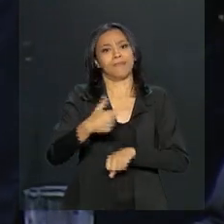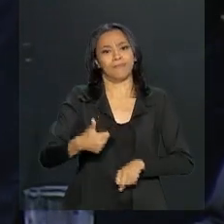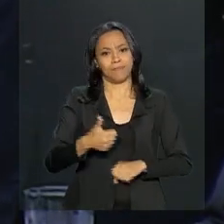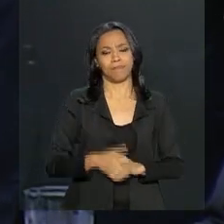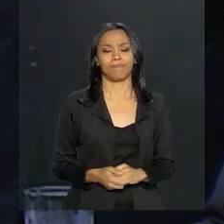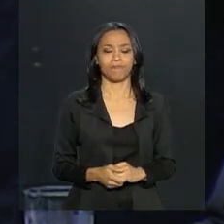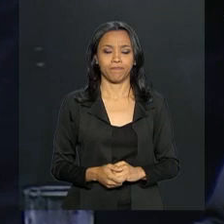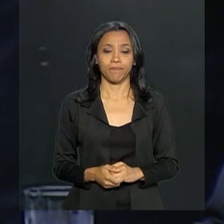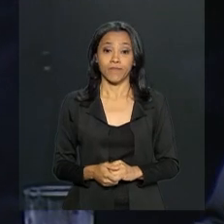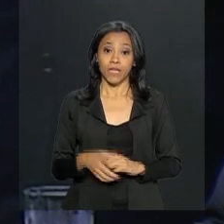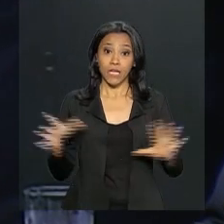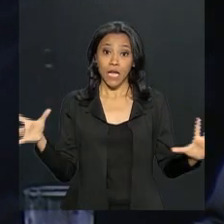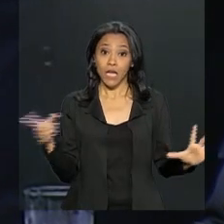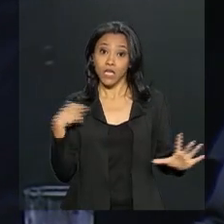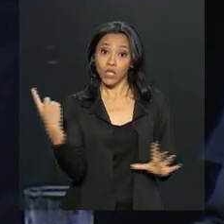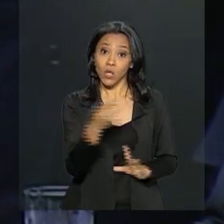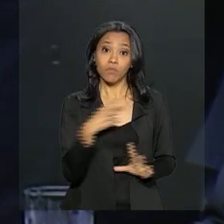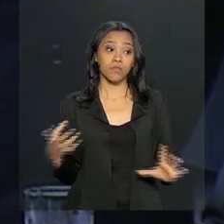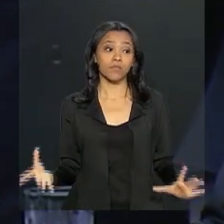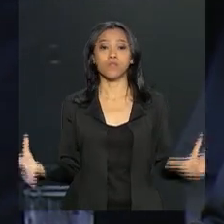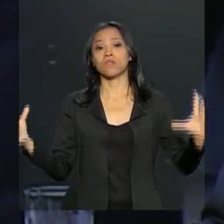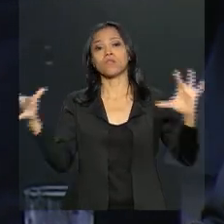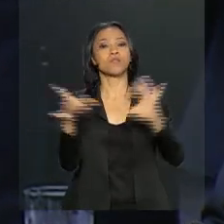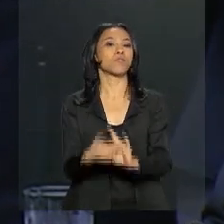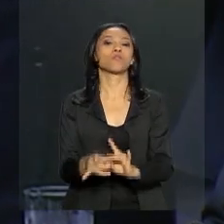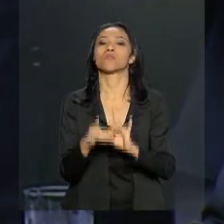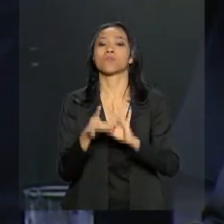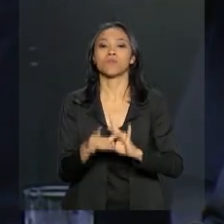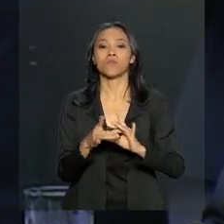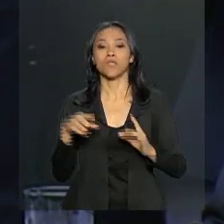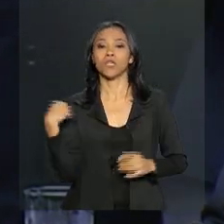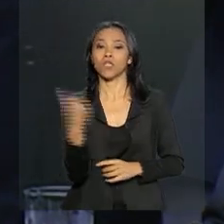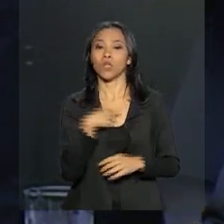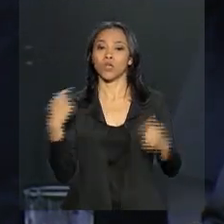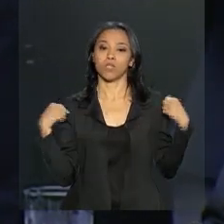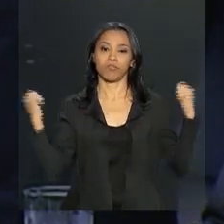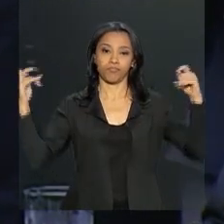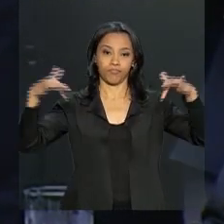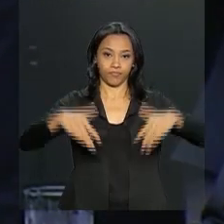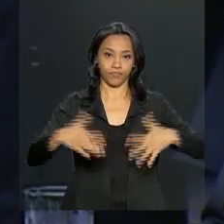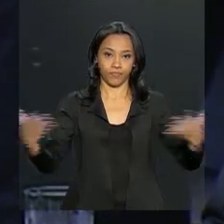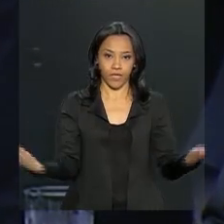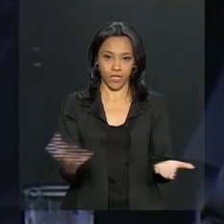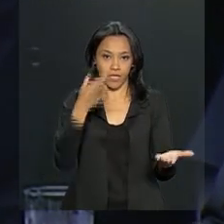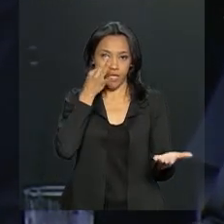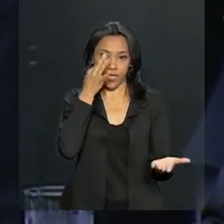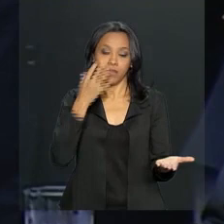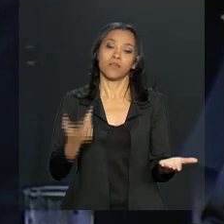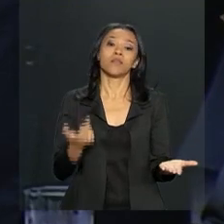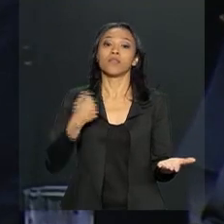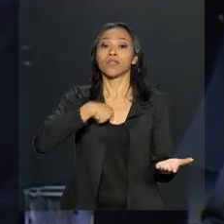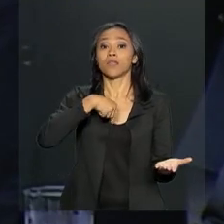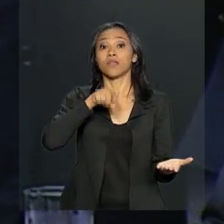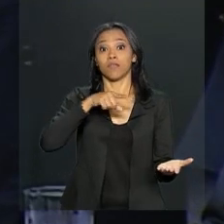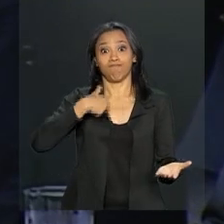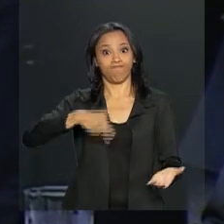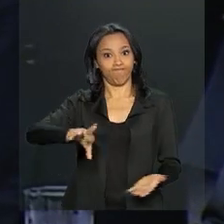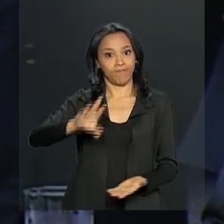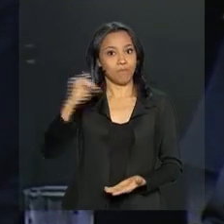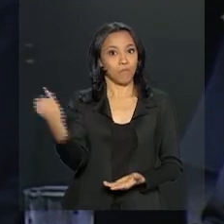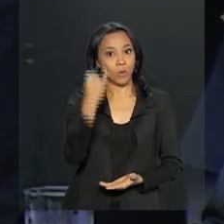E a união de nós, que no momento estamos aqui ocupando cargos chaves na República,